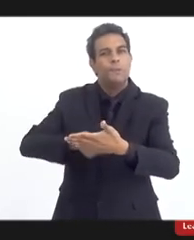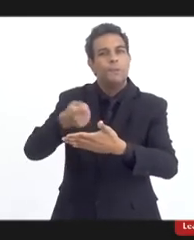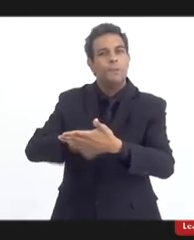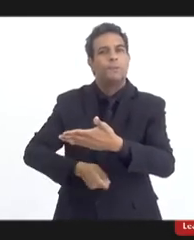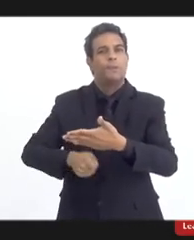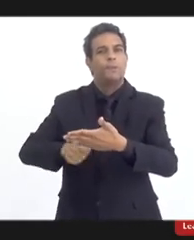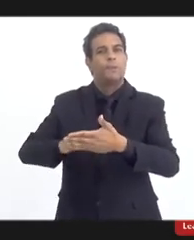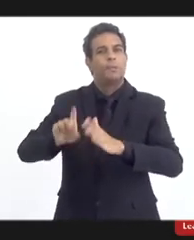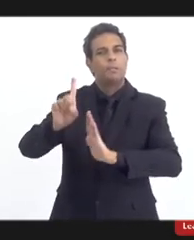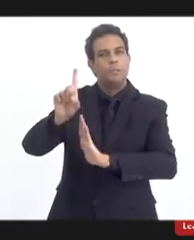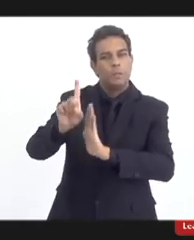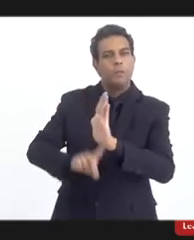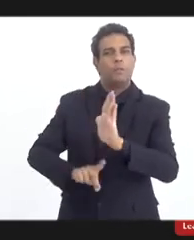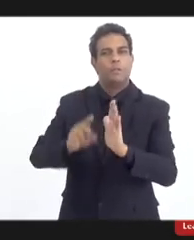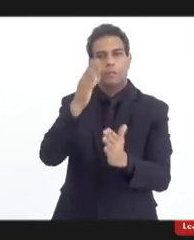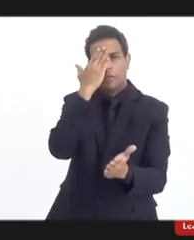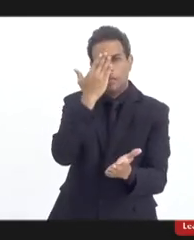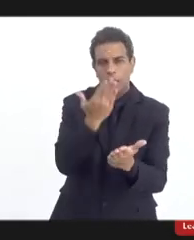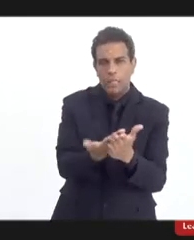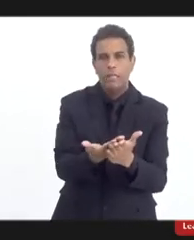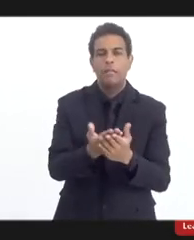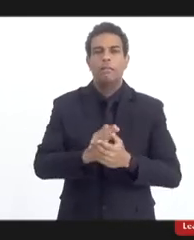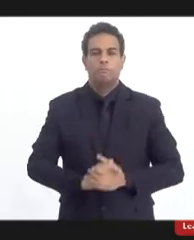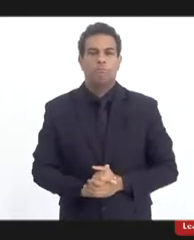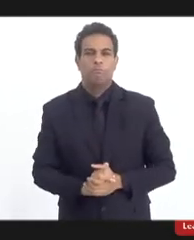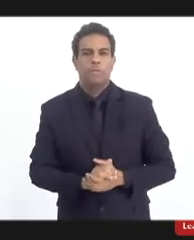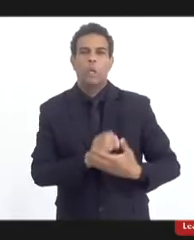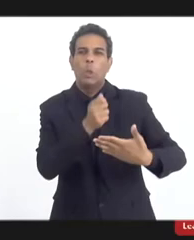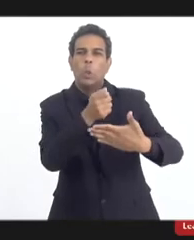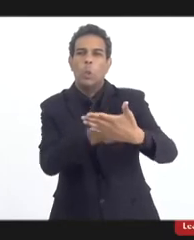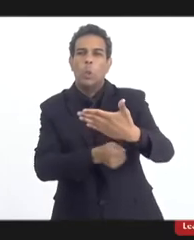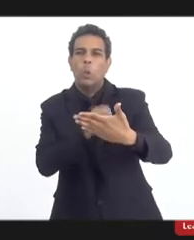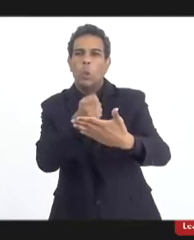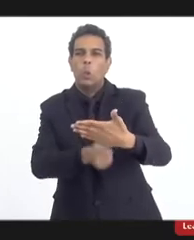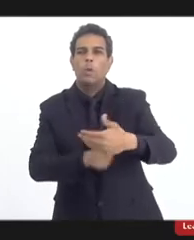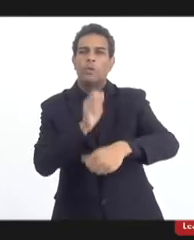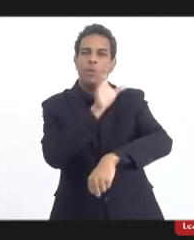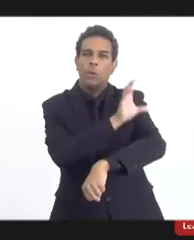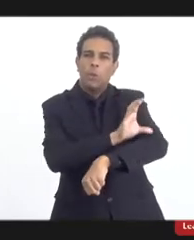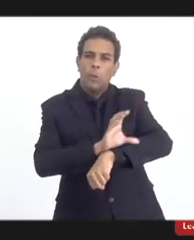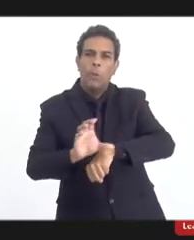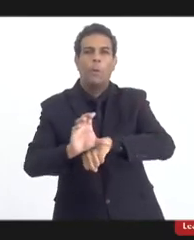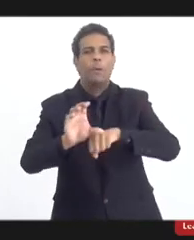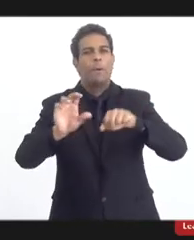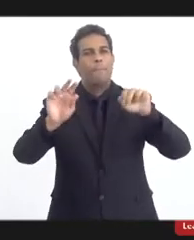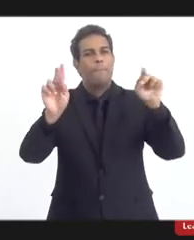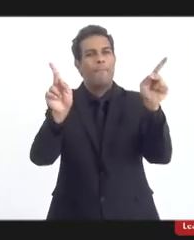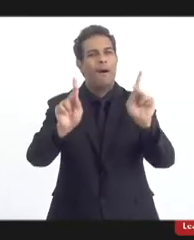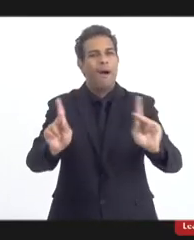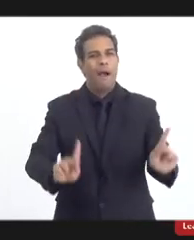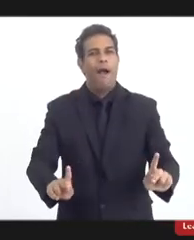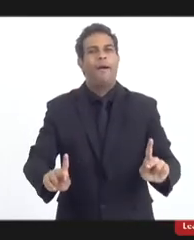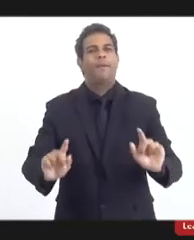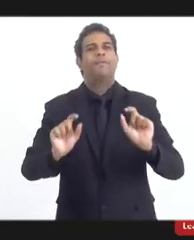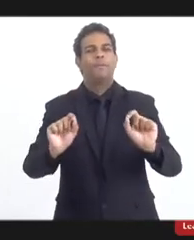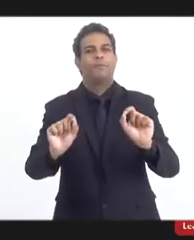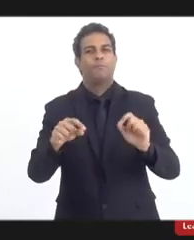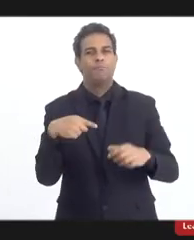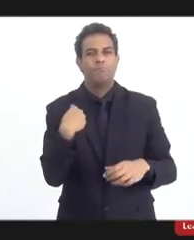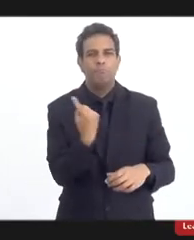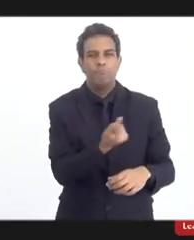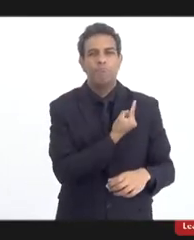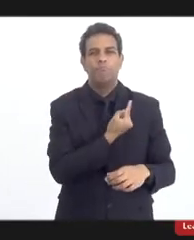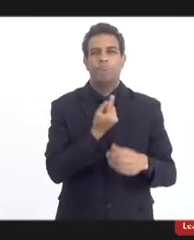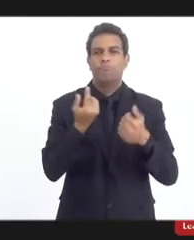liberdade de crença, a luta em defesa da cultura de paz, porque nós estamos tratando aqui exatamente